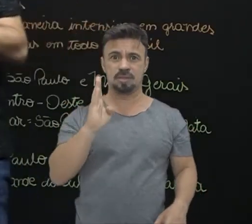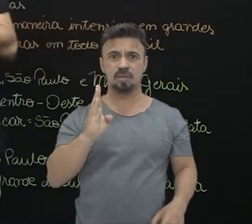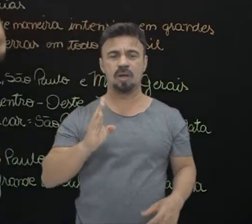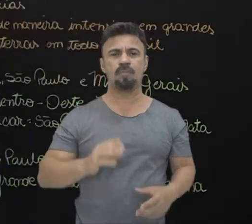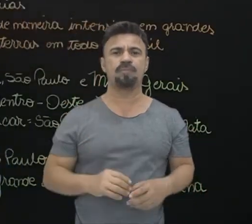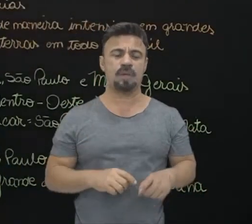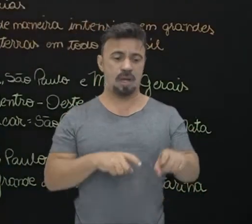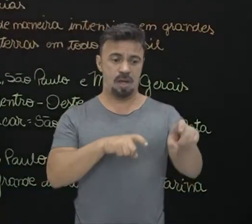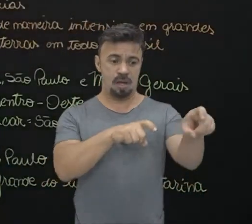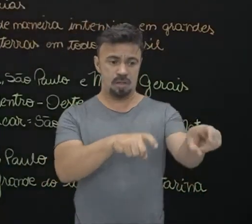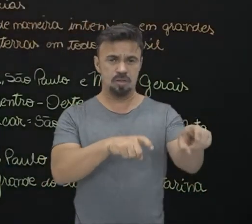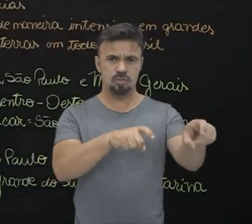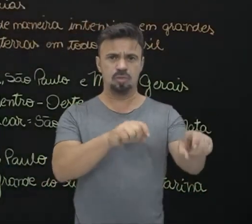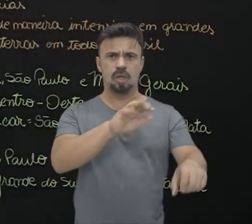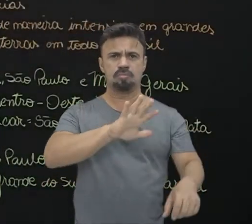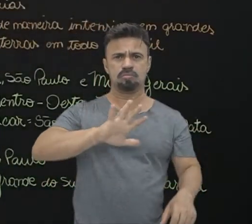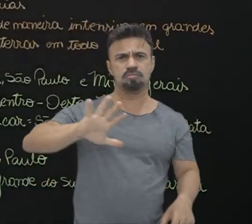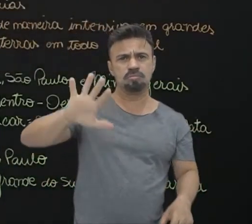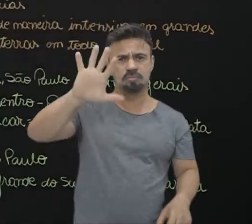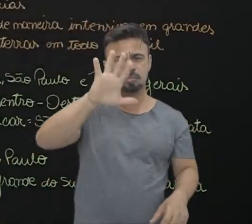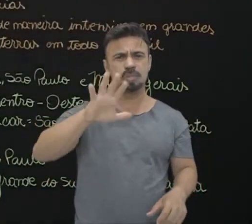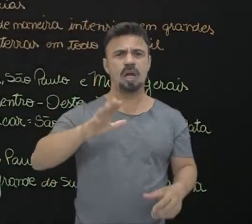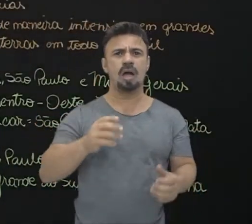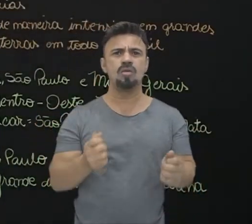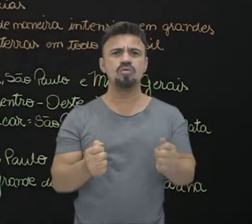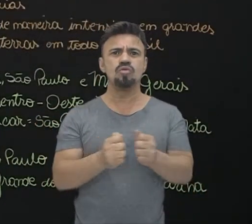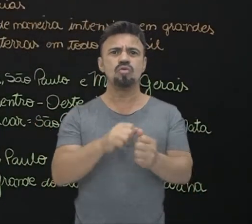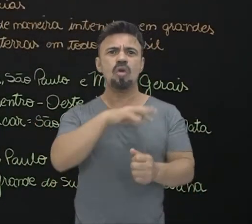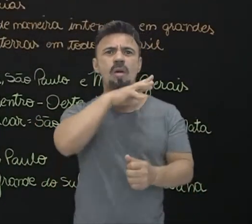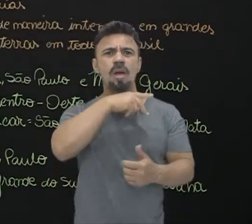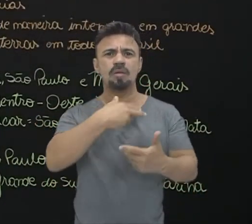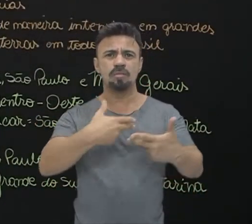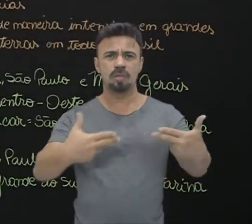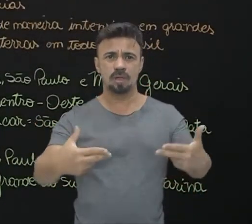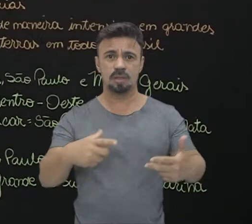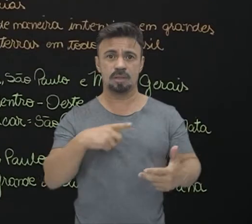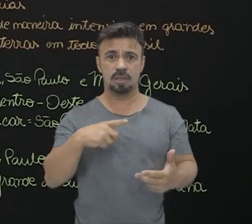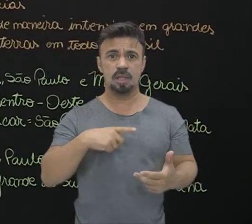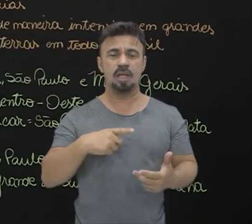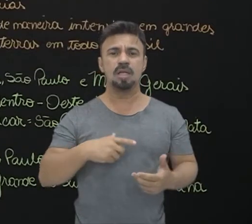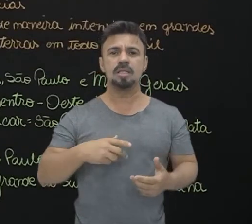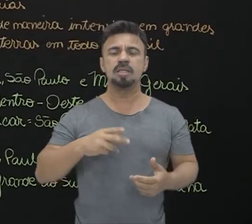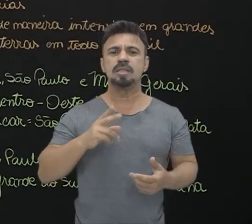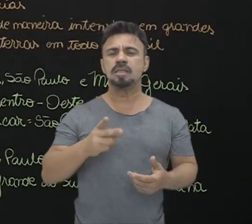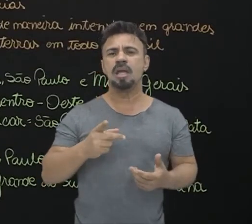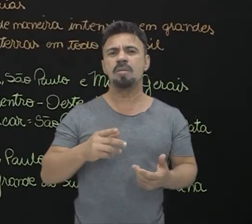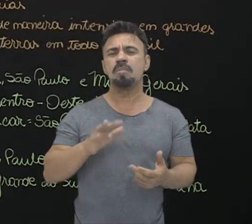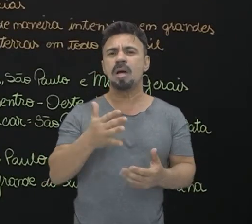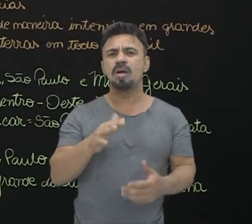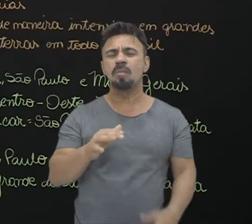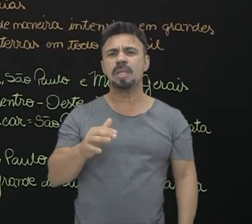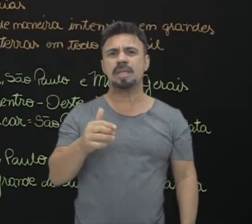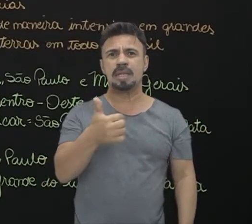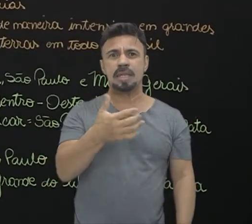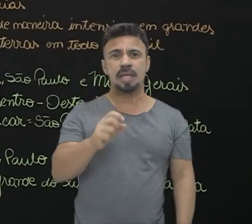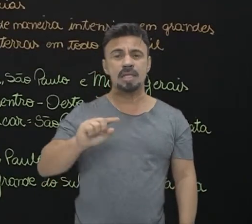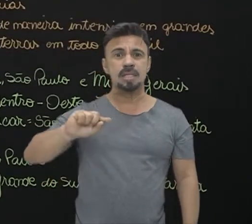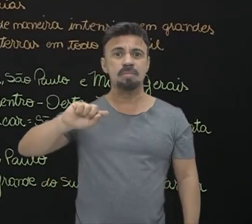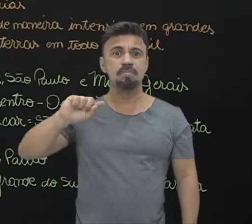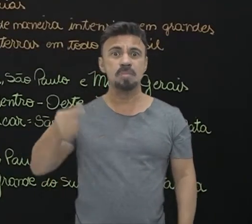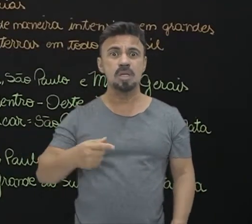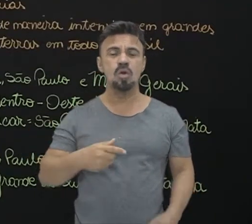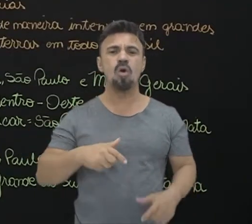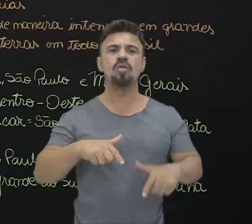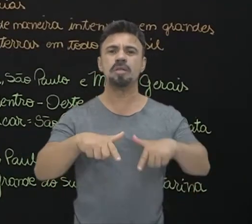agricultura nacional junto com a pecuária nacional, ela gera aí cerca de 10 milhões de